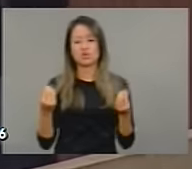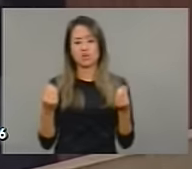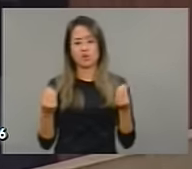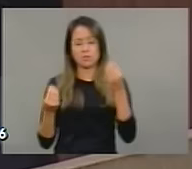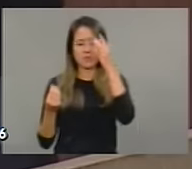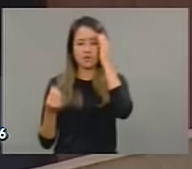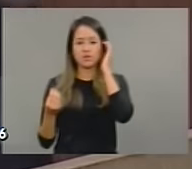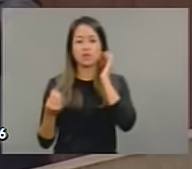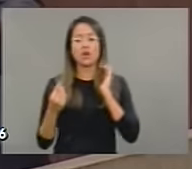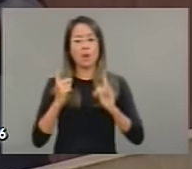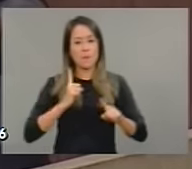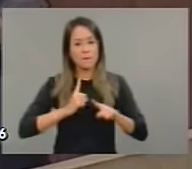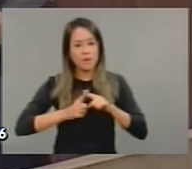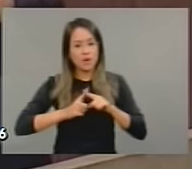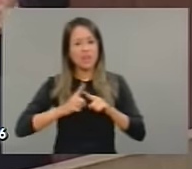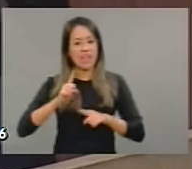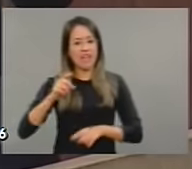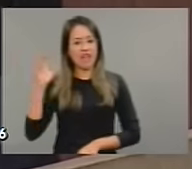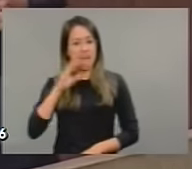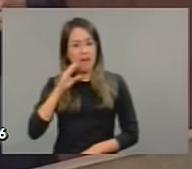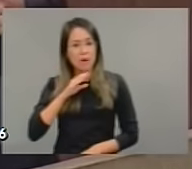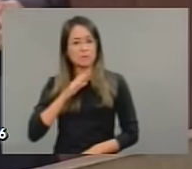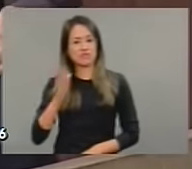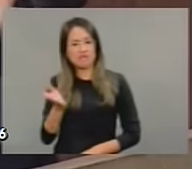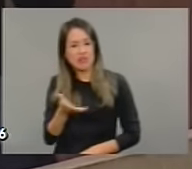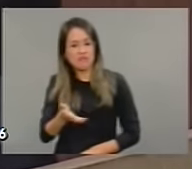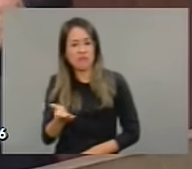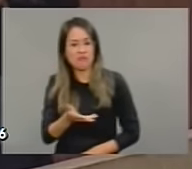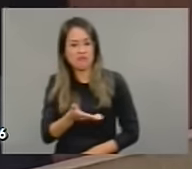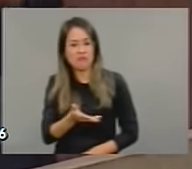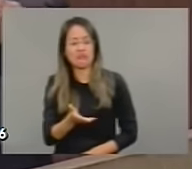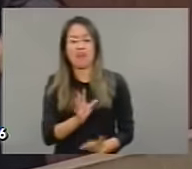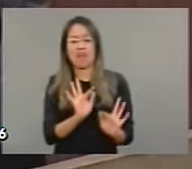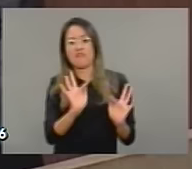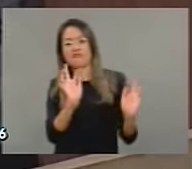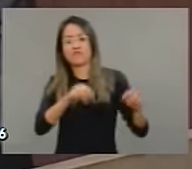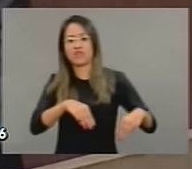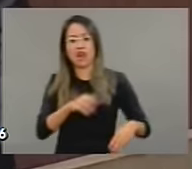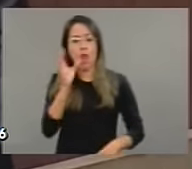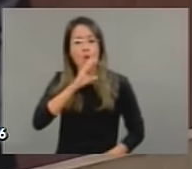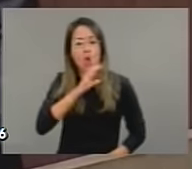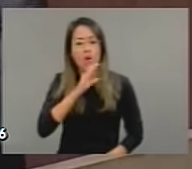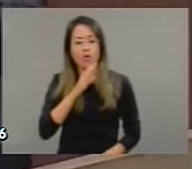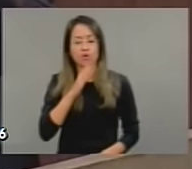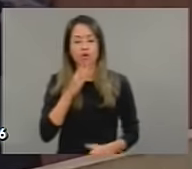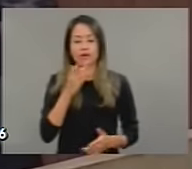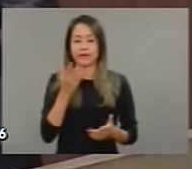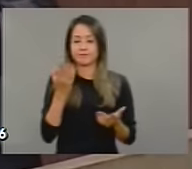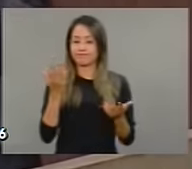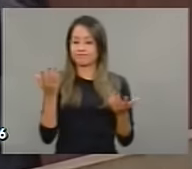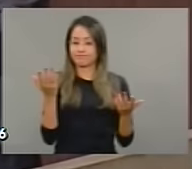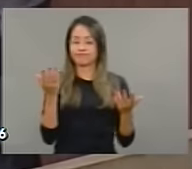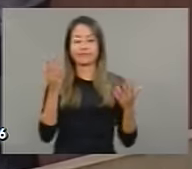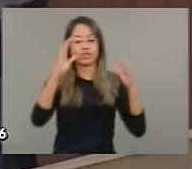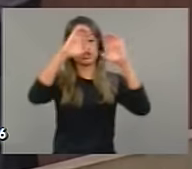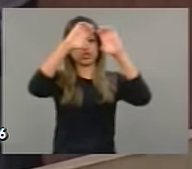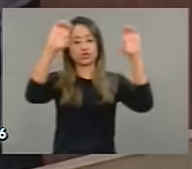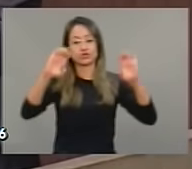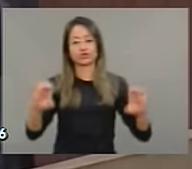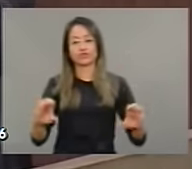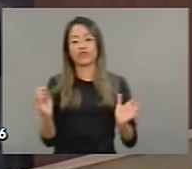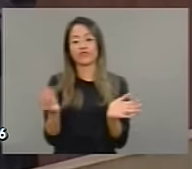aligeiramentos para a conclusão da obra, para atender a determinados calendários, se por isso, veja,